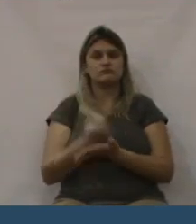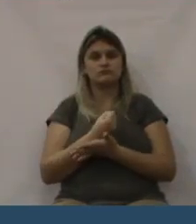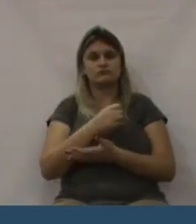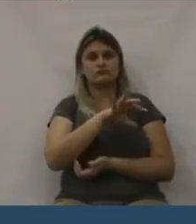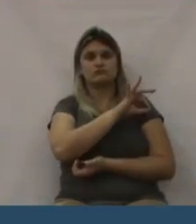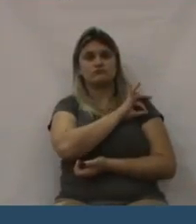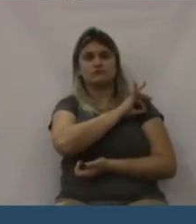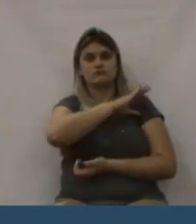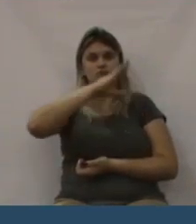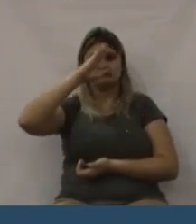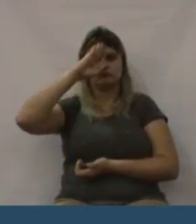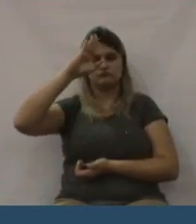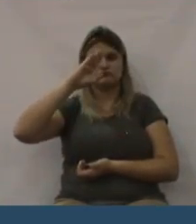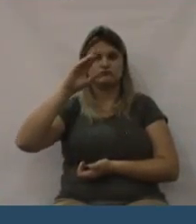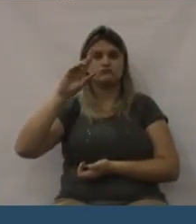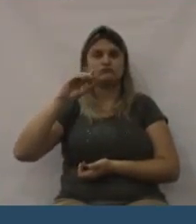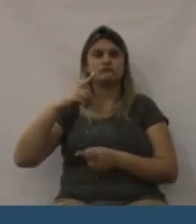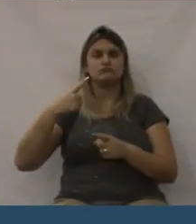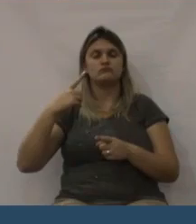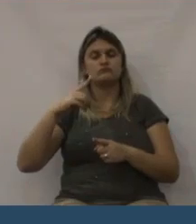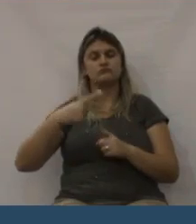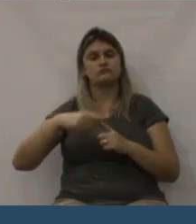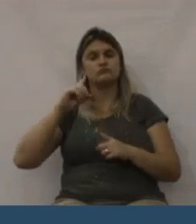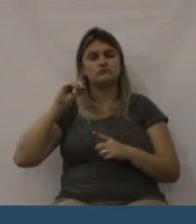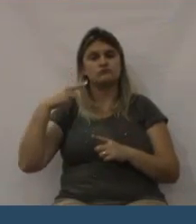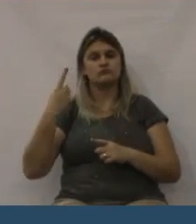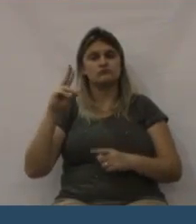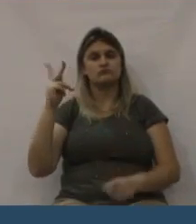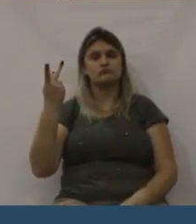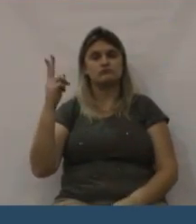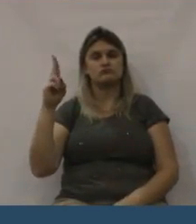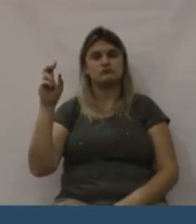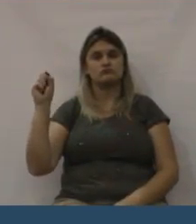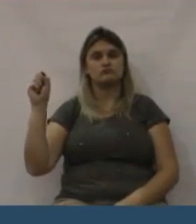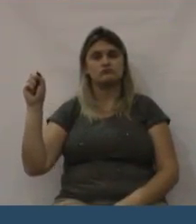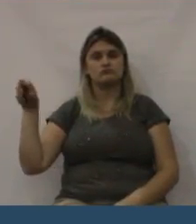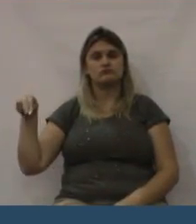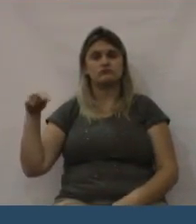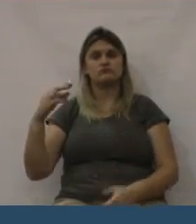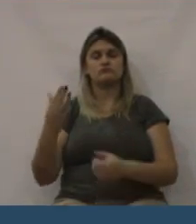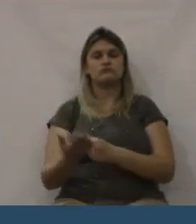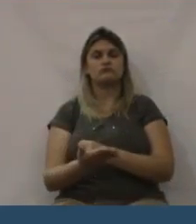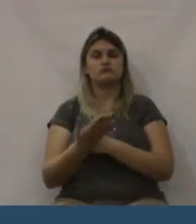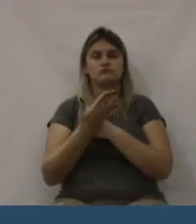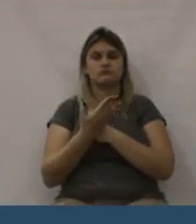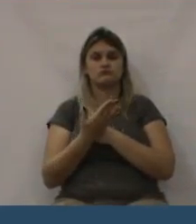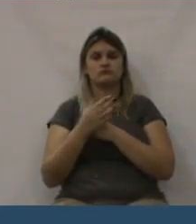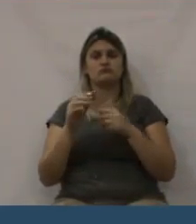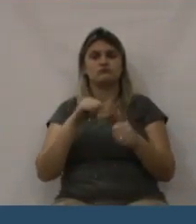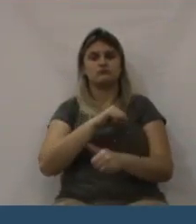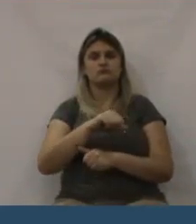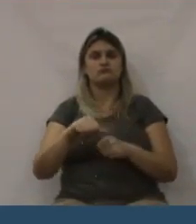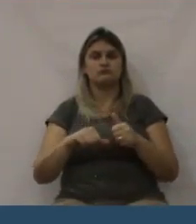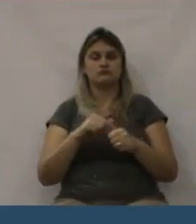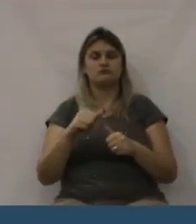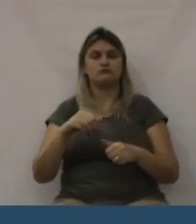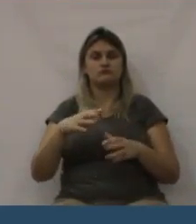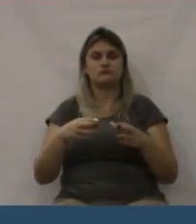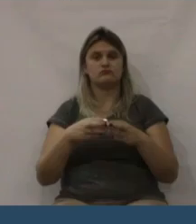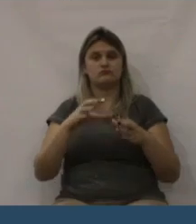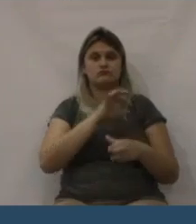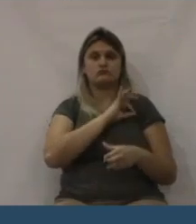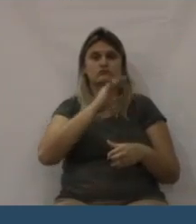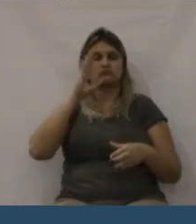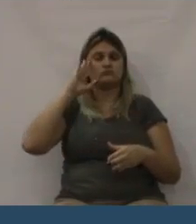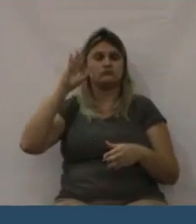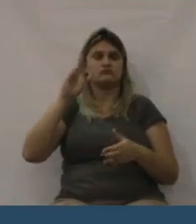voluntárias que estão ali lutando para mais segurança. A gente sabe que o deputado Ussi, através de